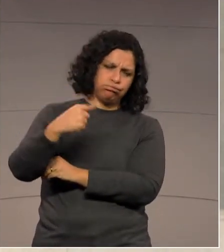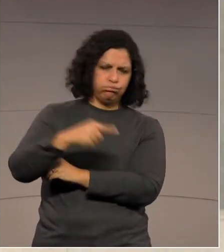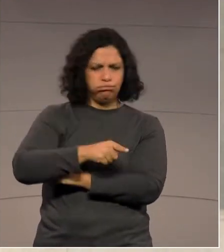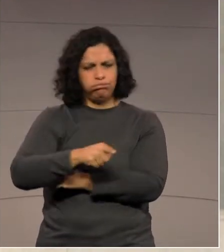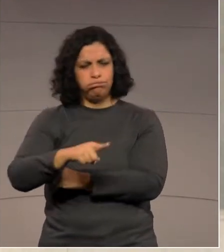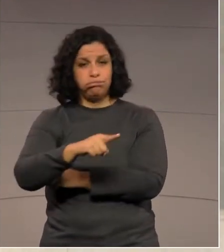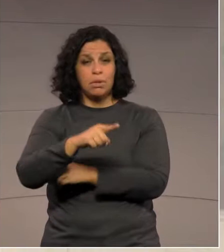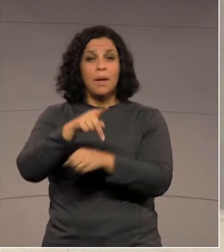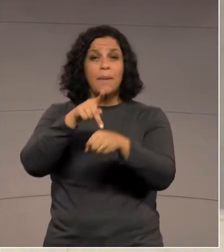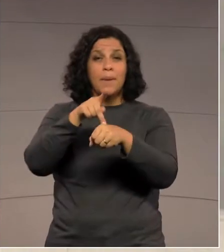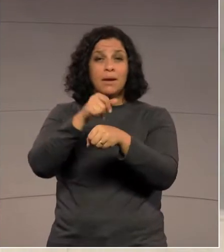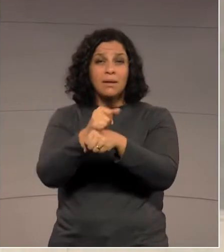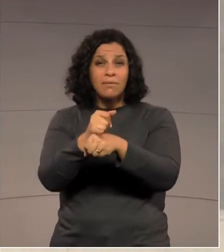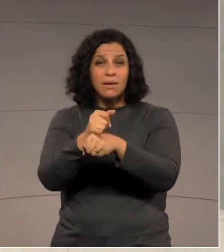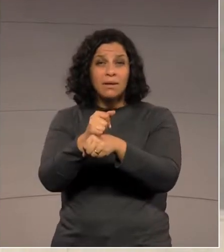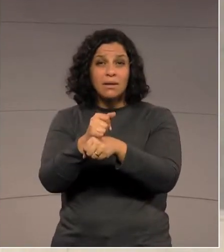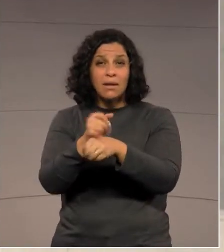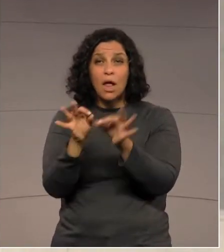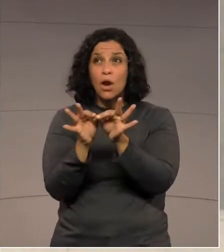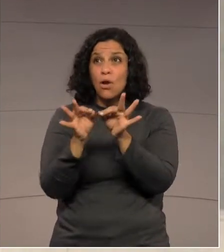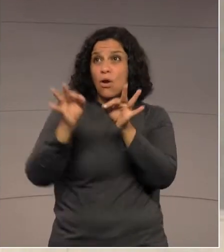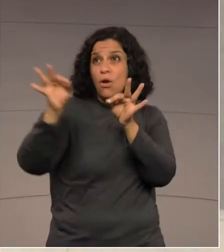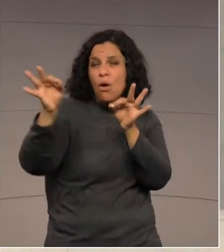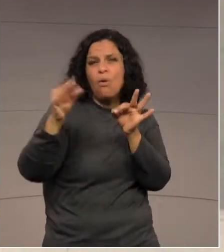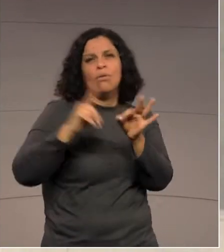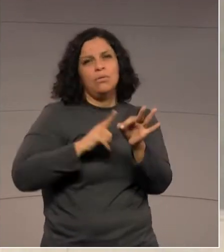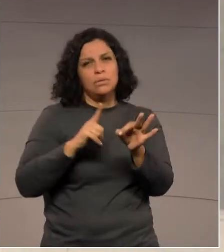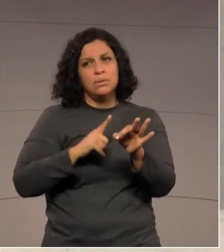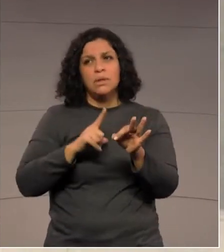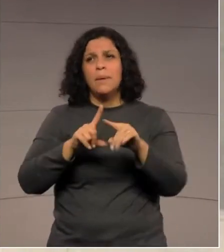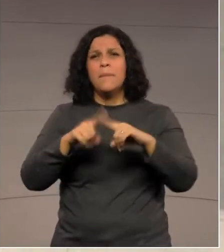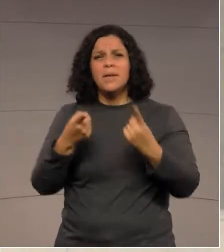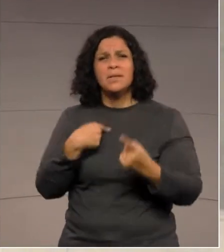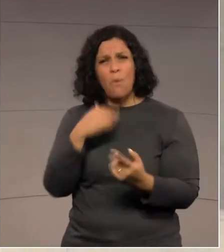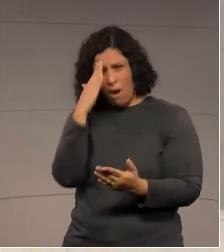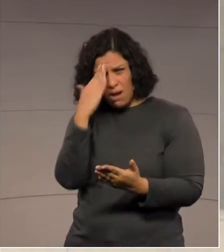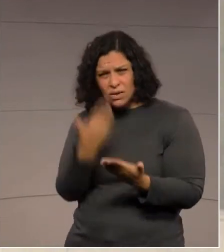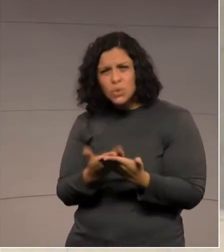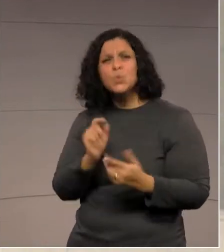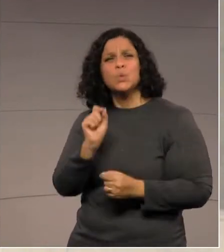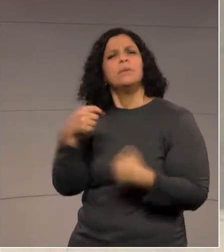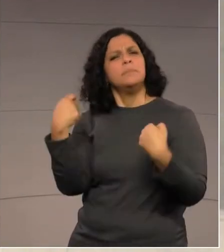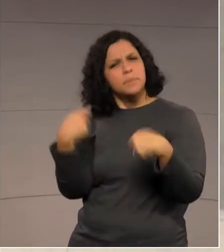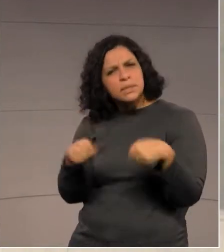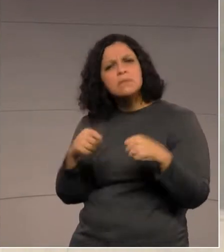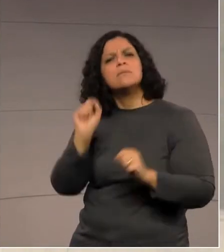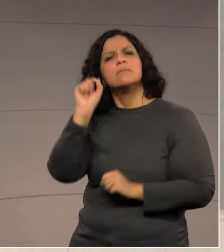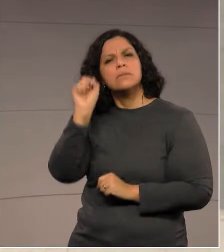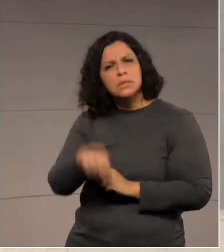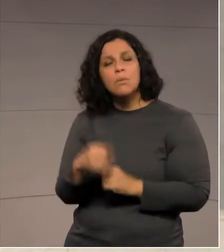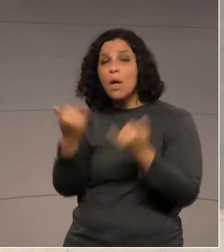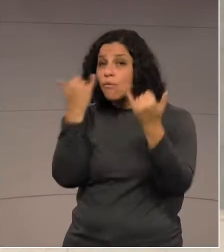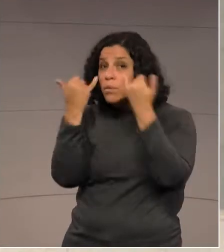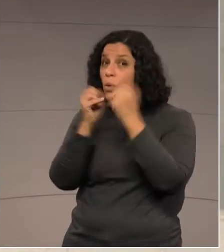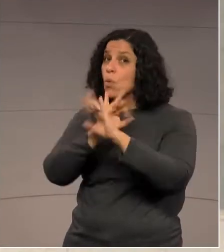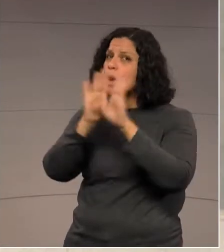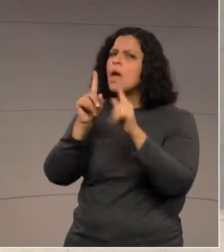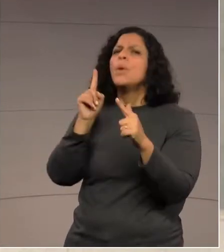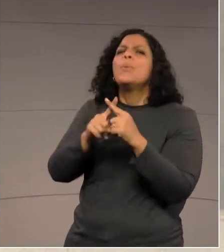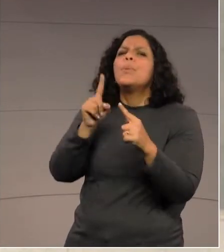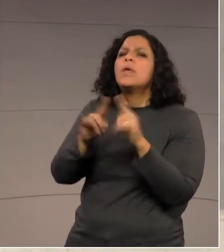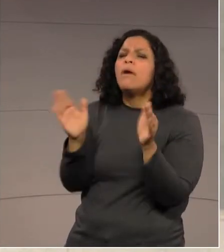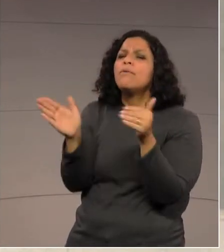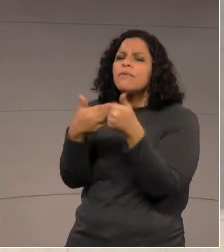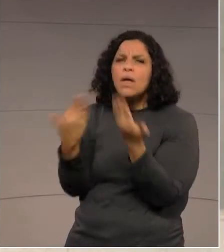a Paranavaí. O fato é que, creio eu, que é necessário de fato uma informação sobre uma